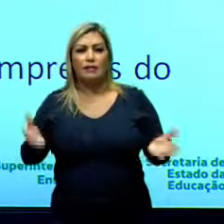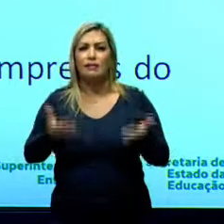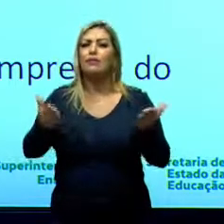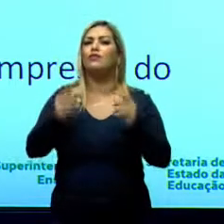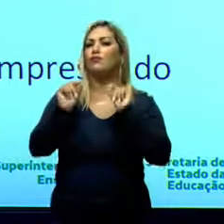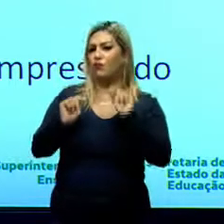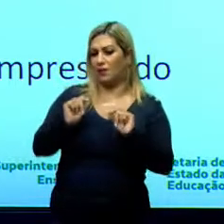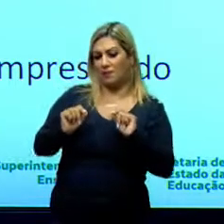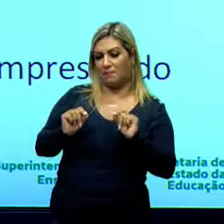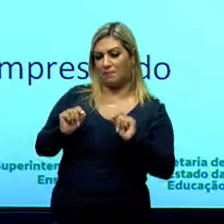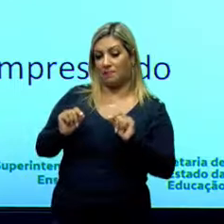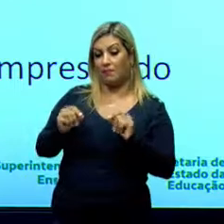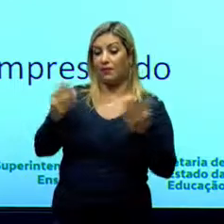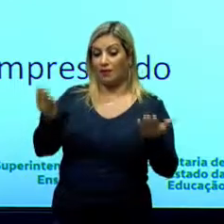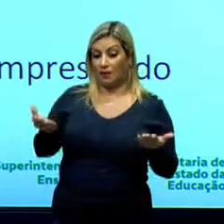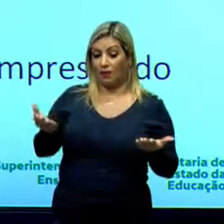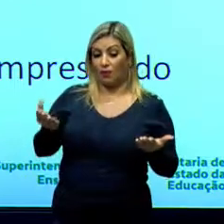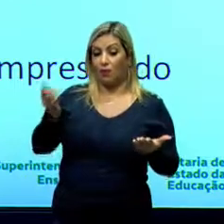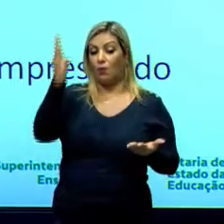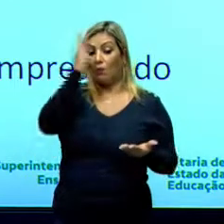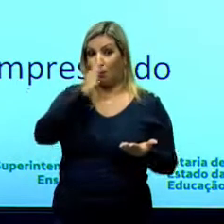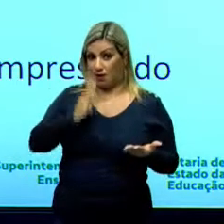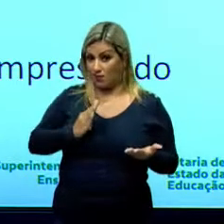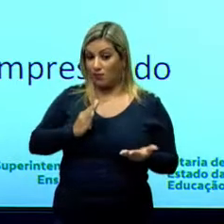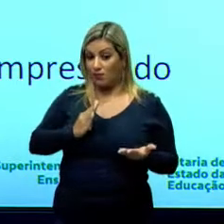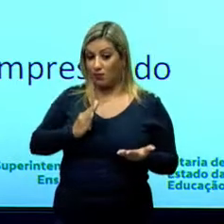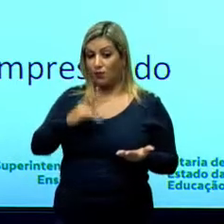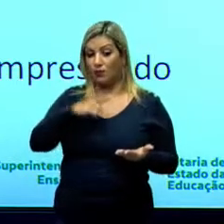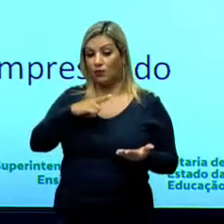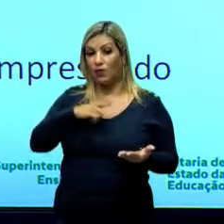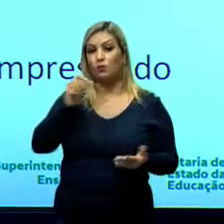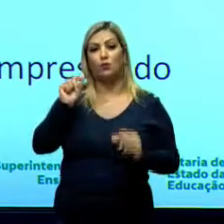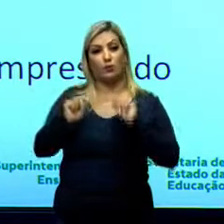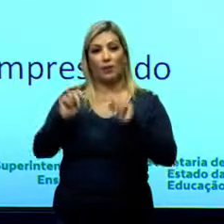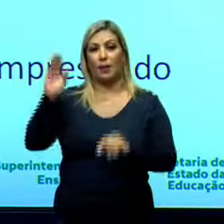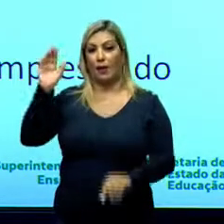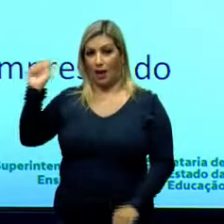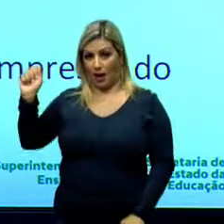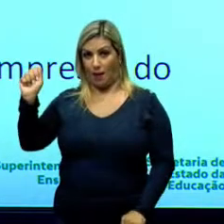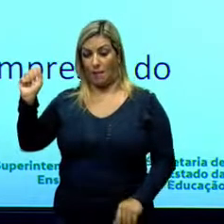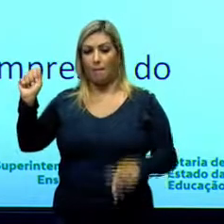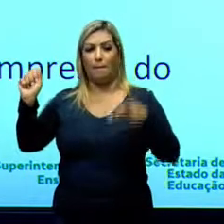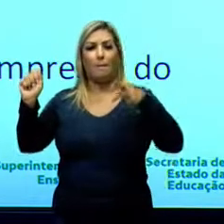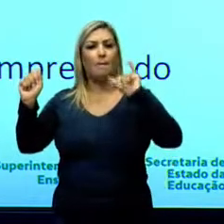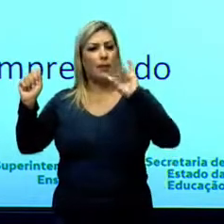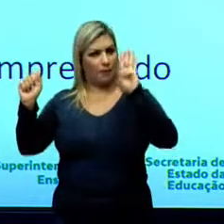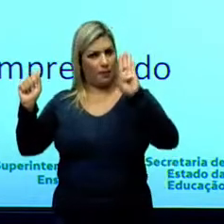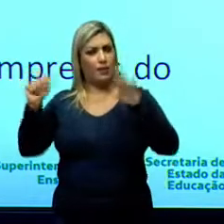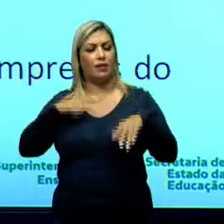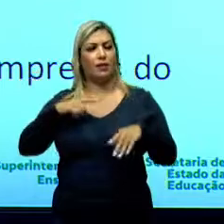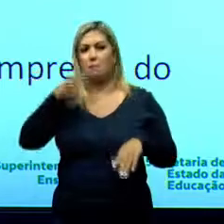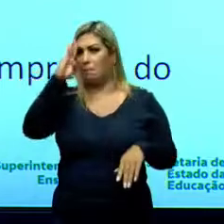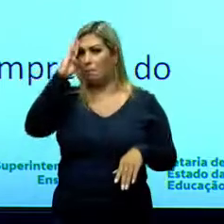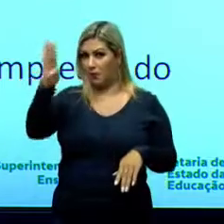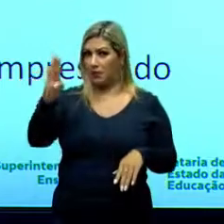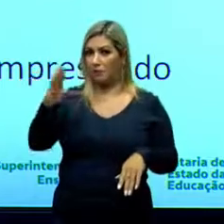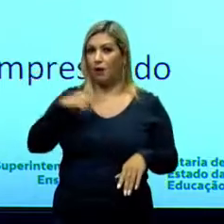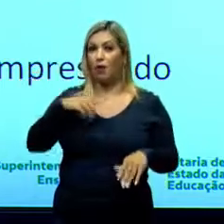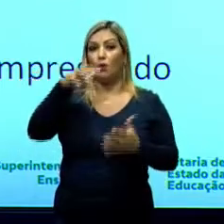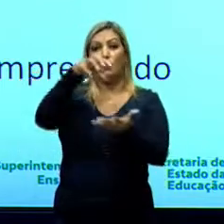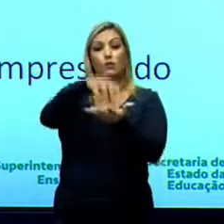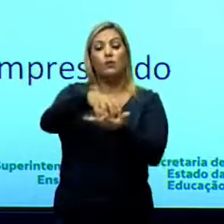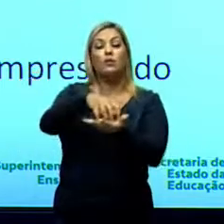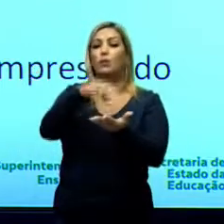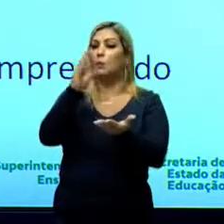a gente ainda tem no nosso PIB, na nossa economia, o carro-chefe ainda é o setor